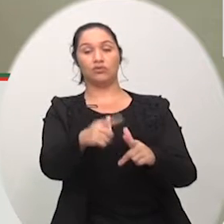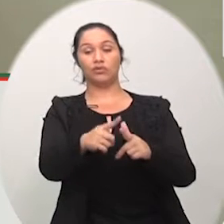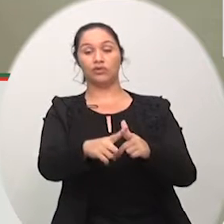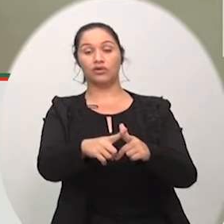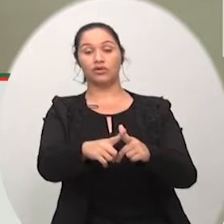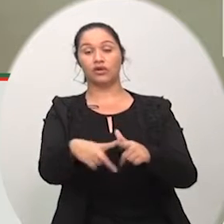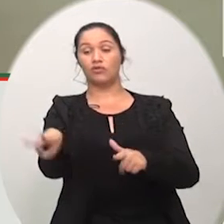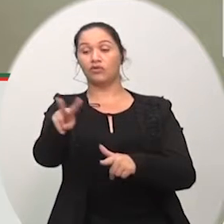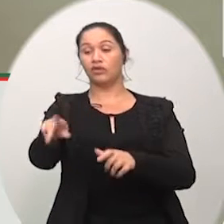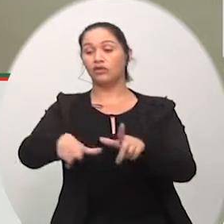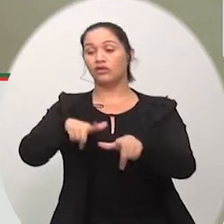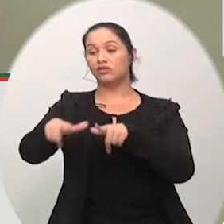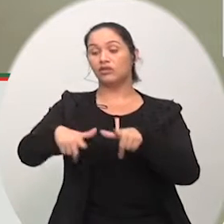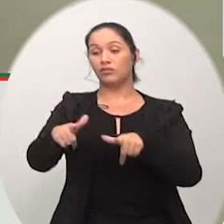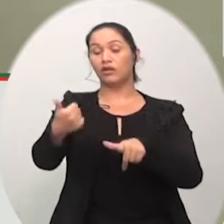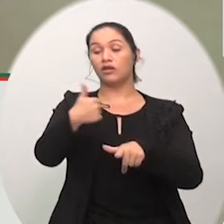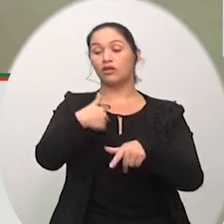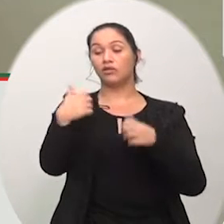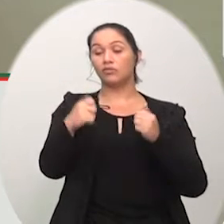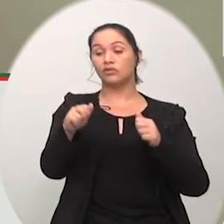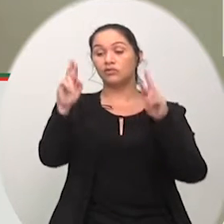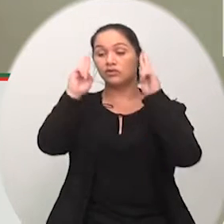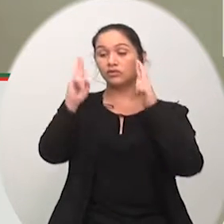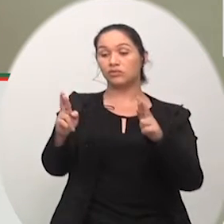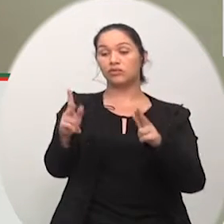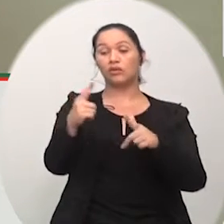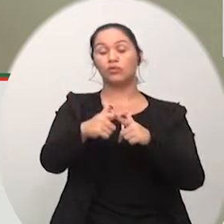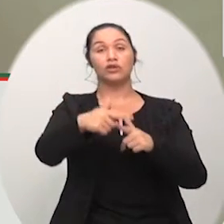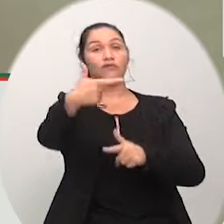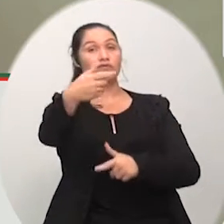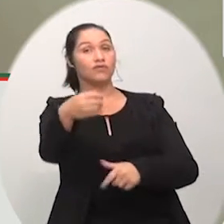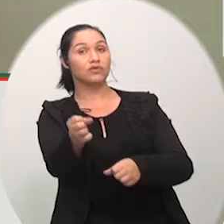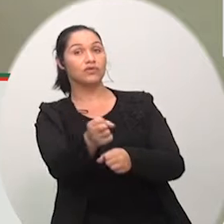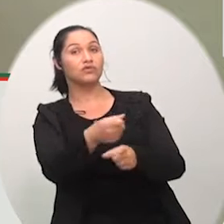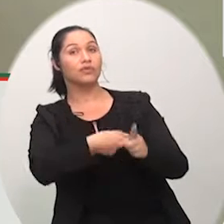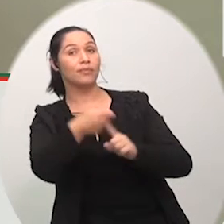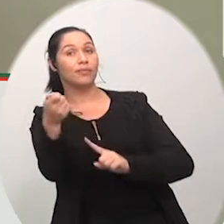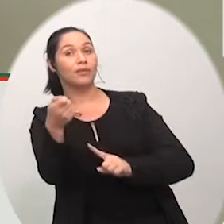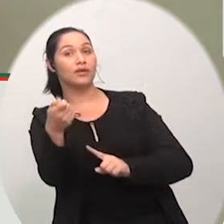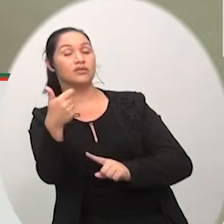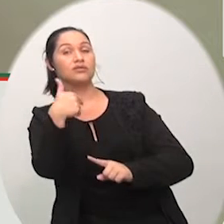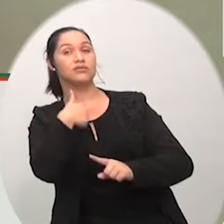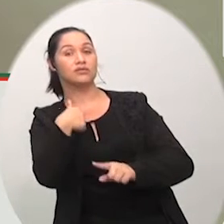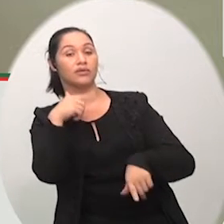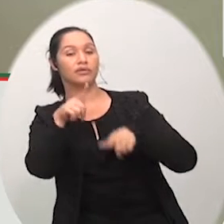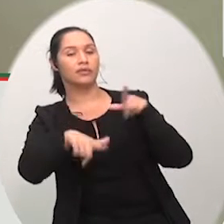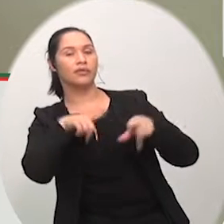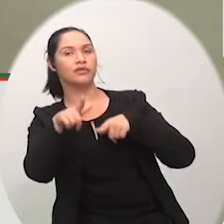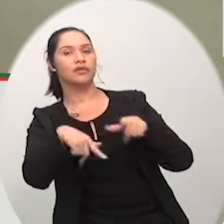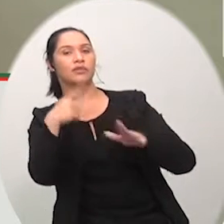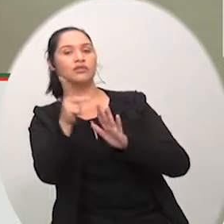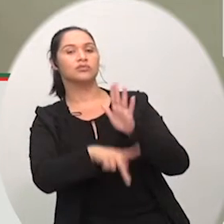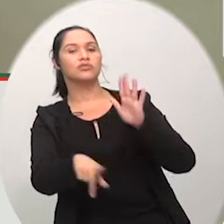vereadores todos sabem que nós temos trabalhado aqui por 20 meses em cima desse projeto de lei aí chega agora